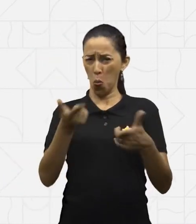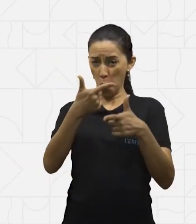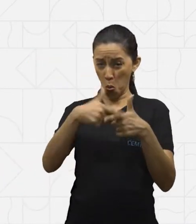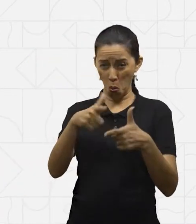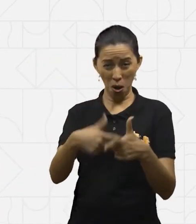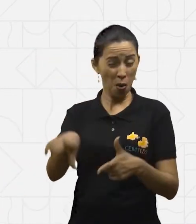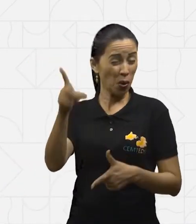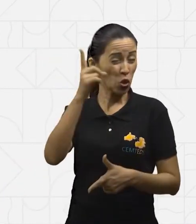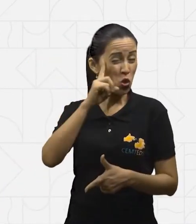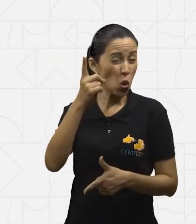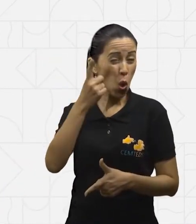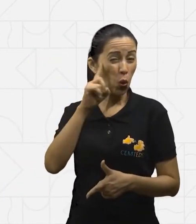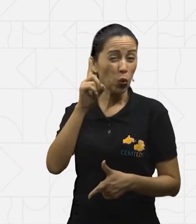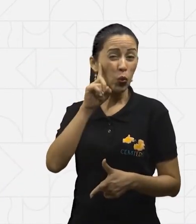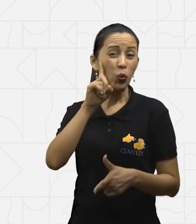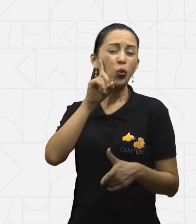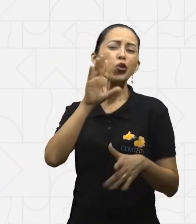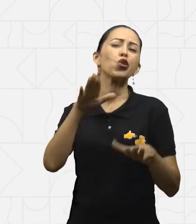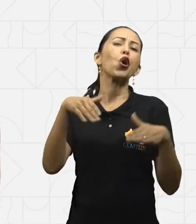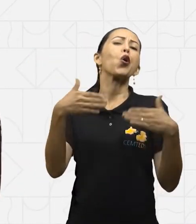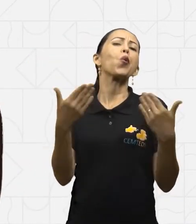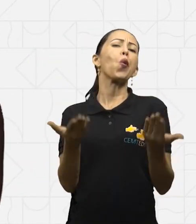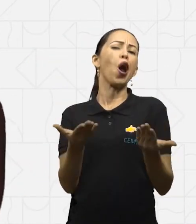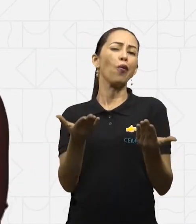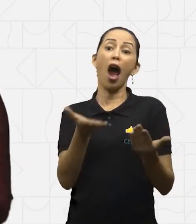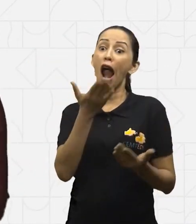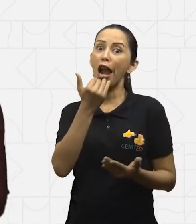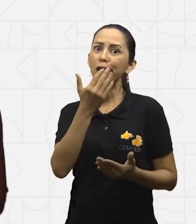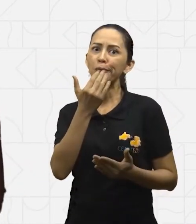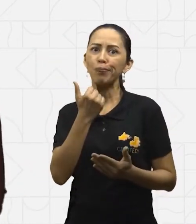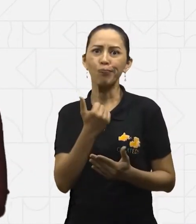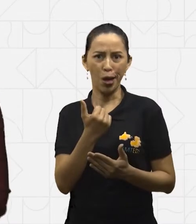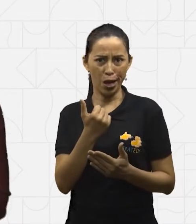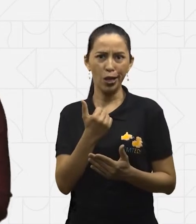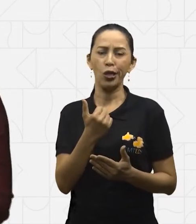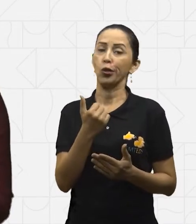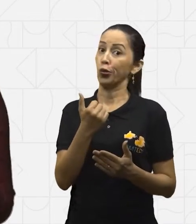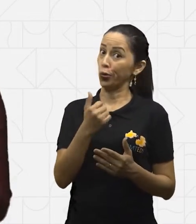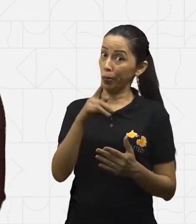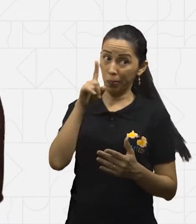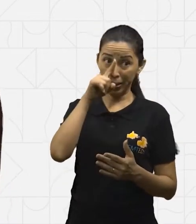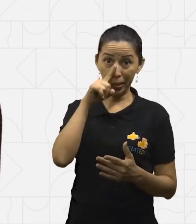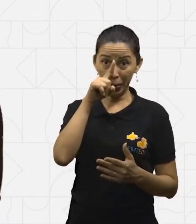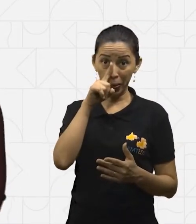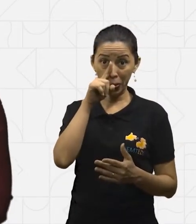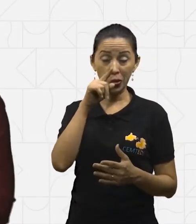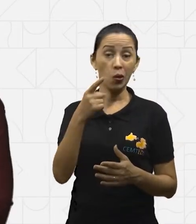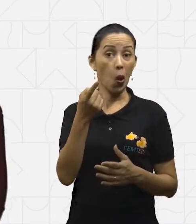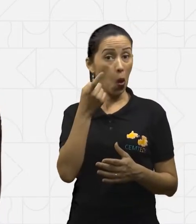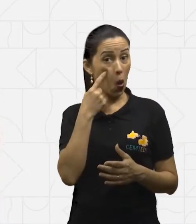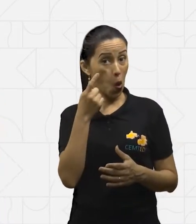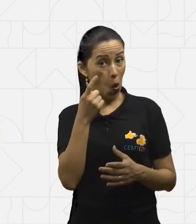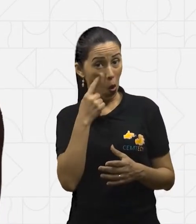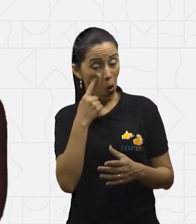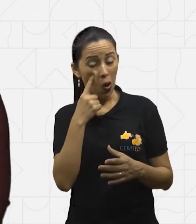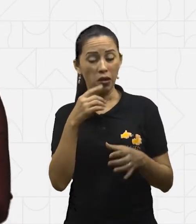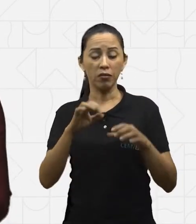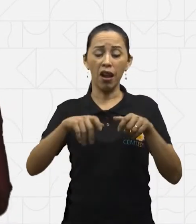industrializados. Aí a gente tem salgadinho, batata frita, aquelas pipocas